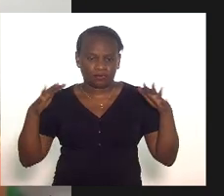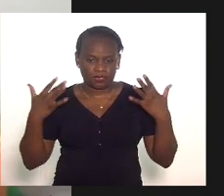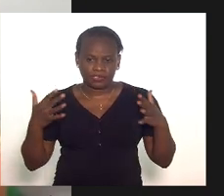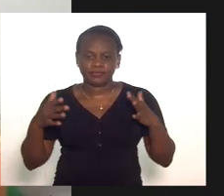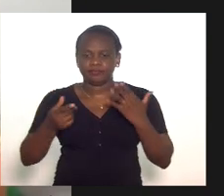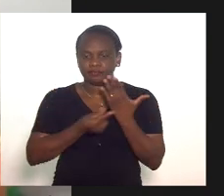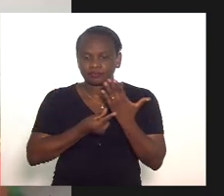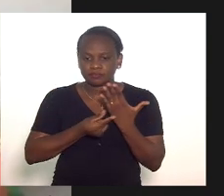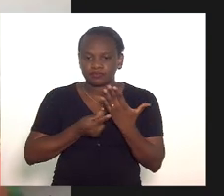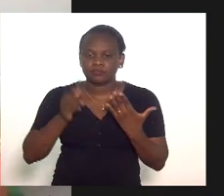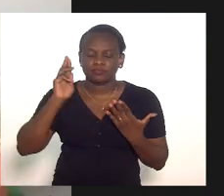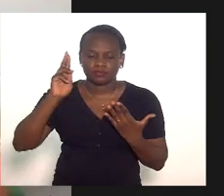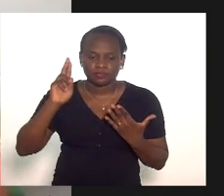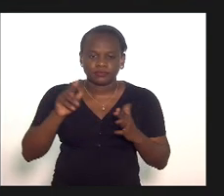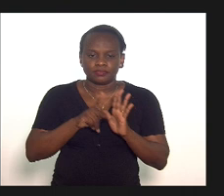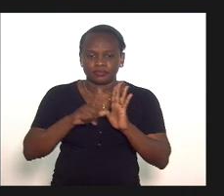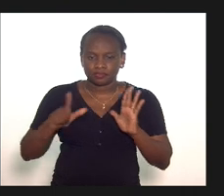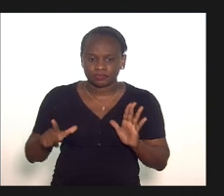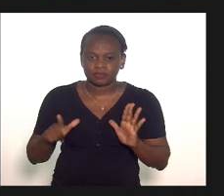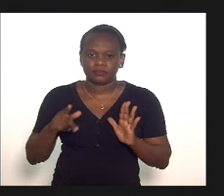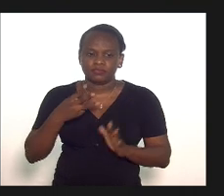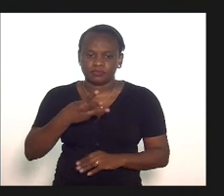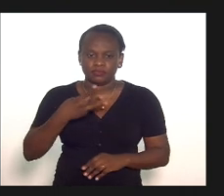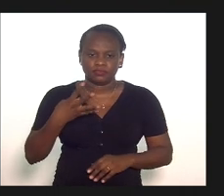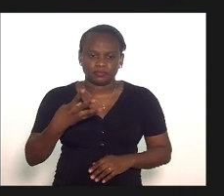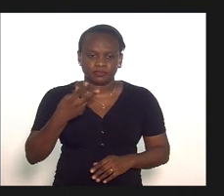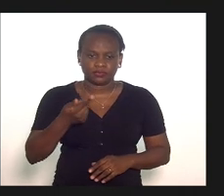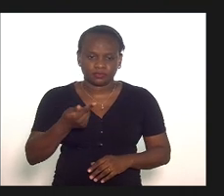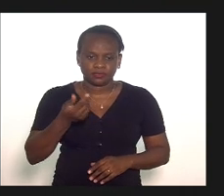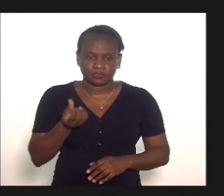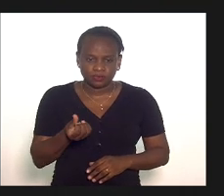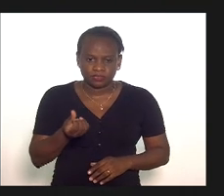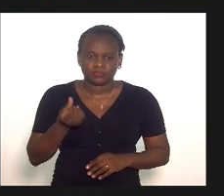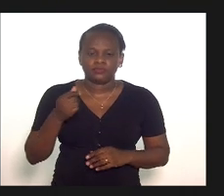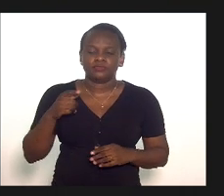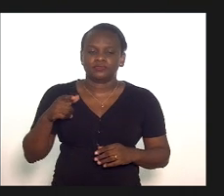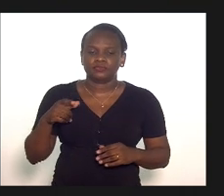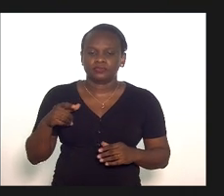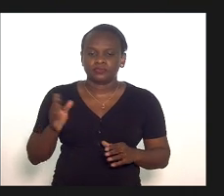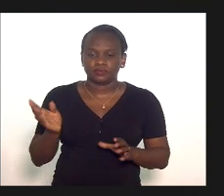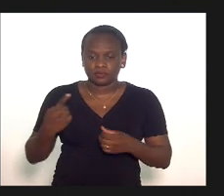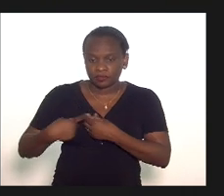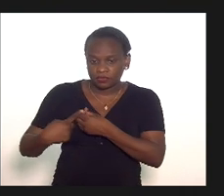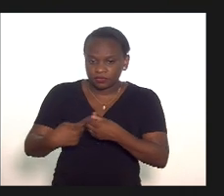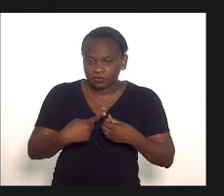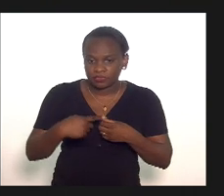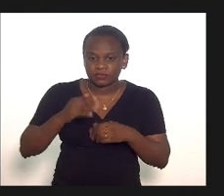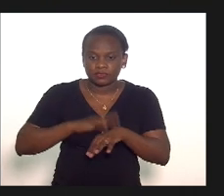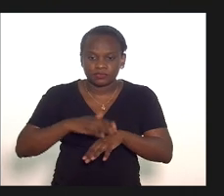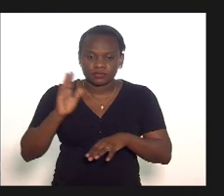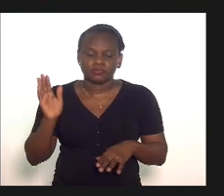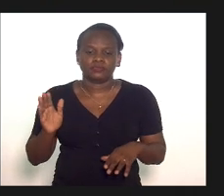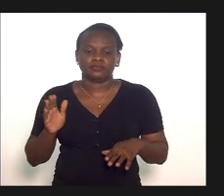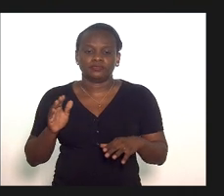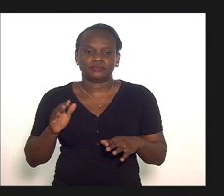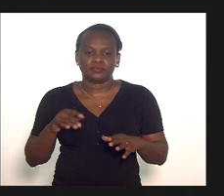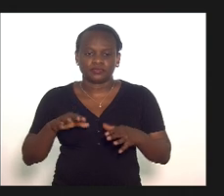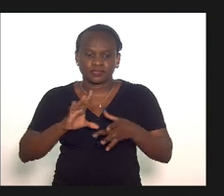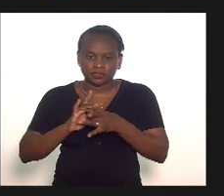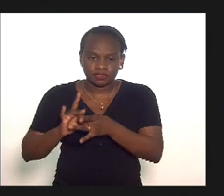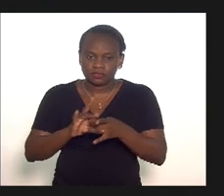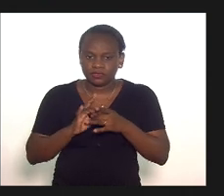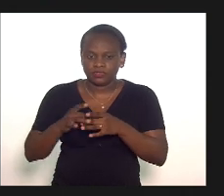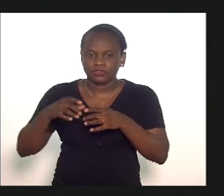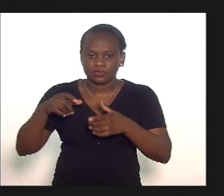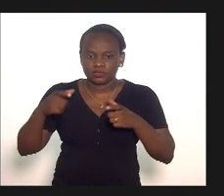os autores do projeto de lei 3476 que interioriza a criação de